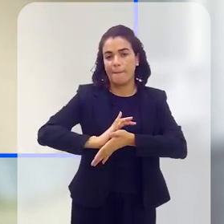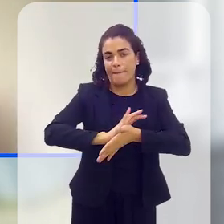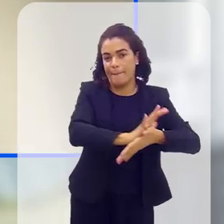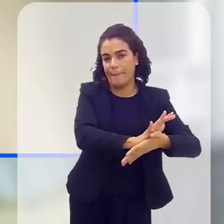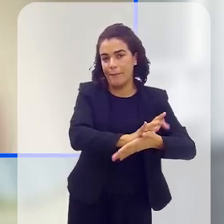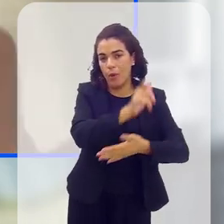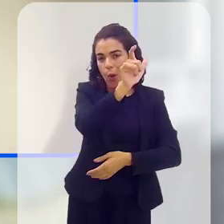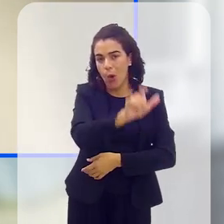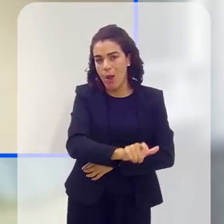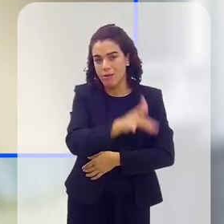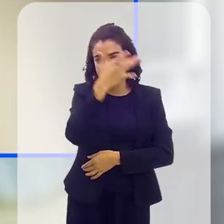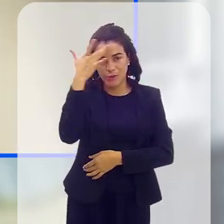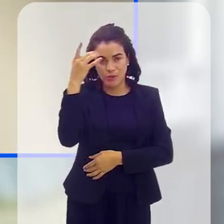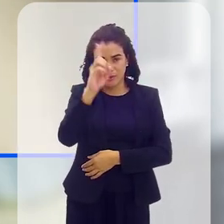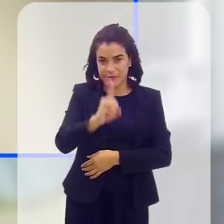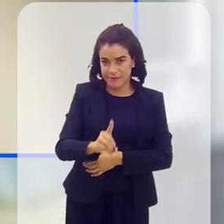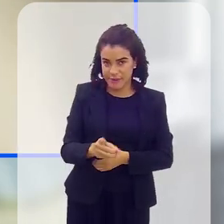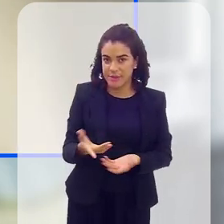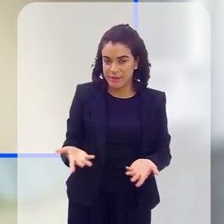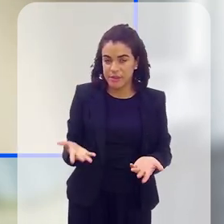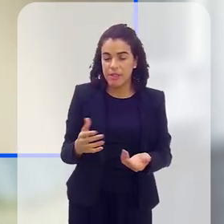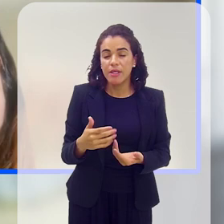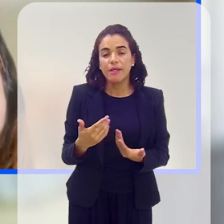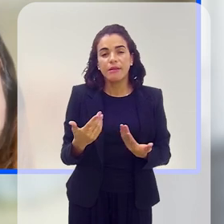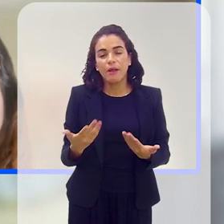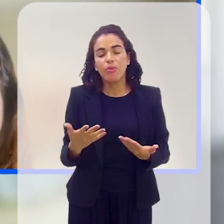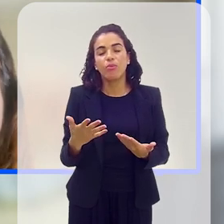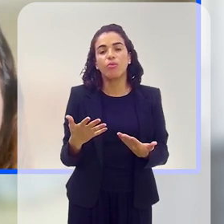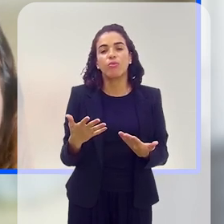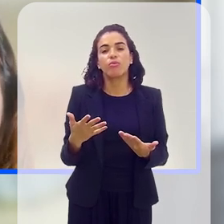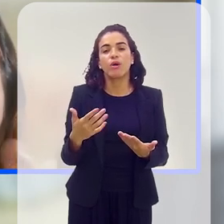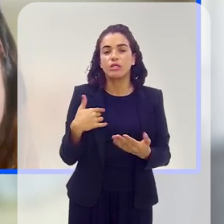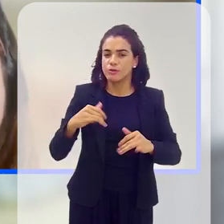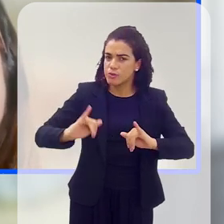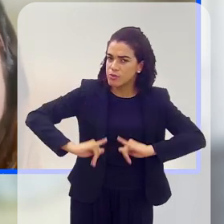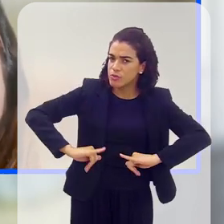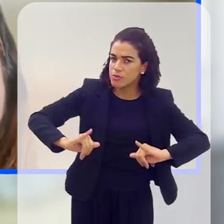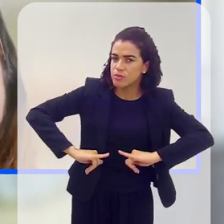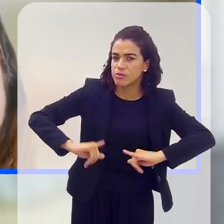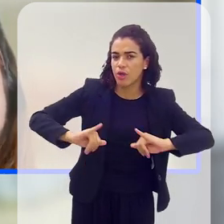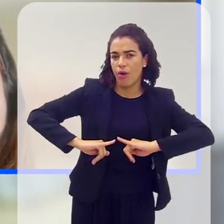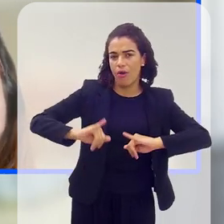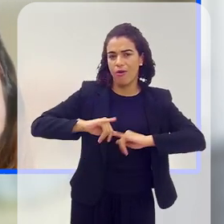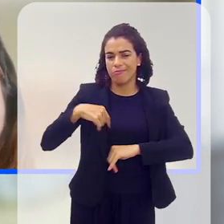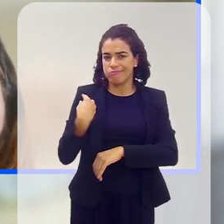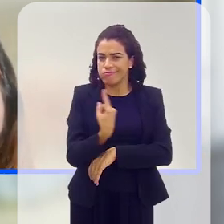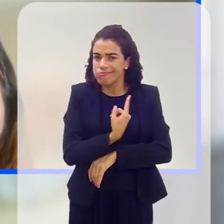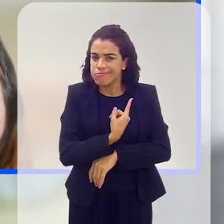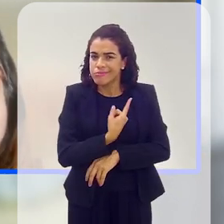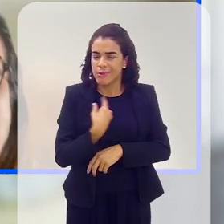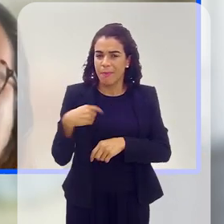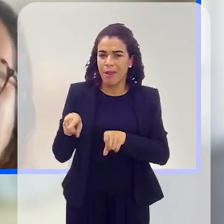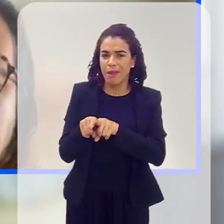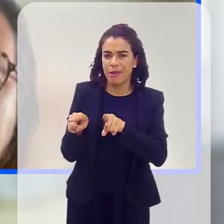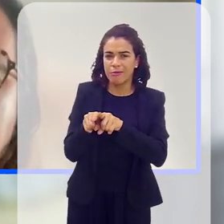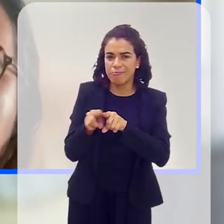preconceito contra a pessoa com a deficiência. Então, assim, a gente sofre muito com isso, a gente tem visto